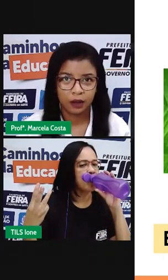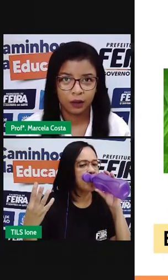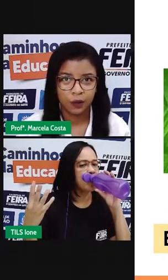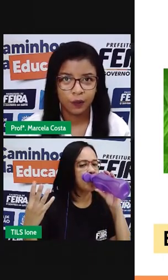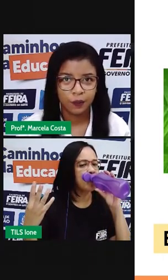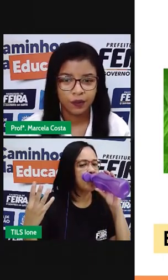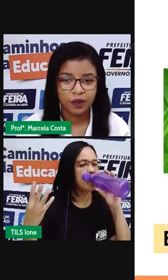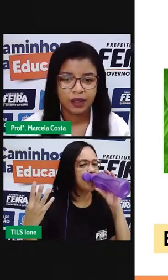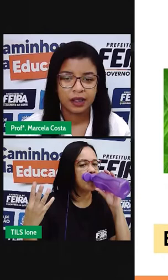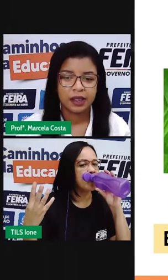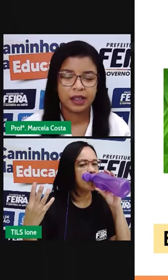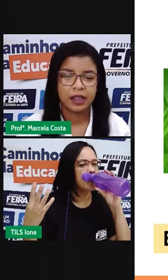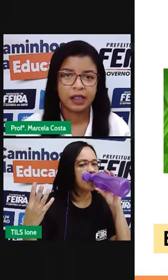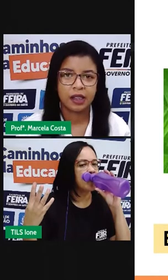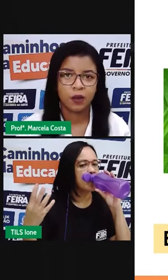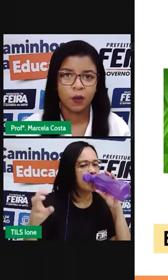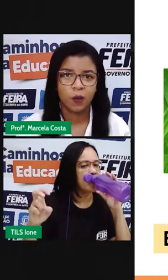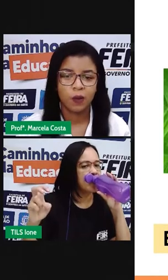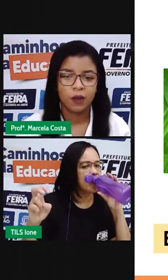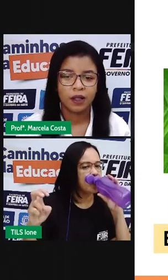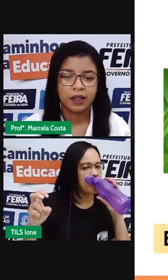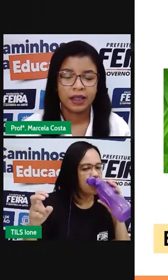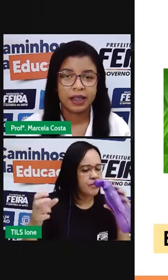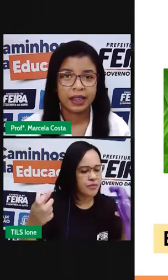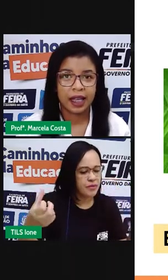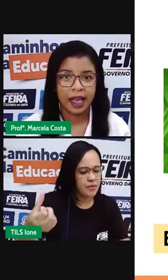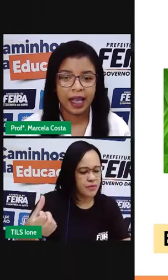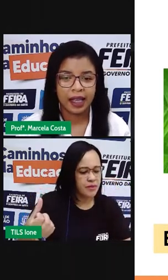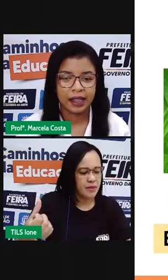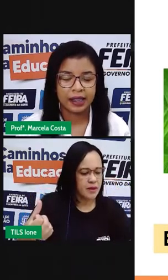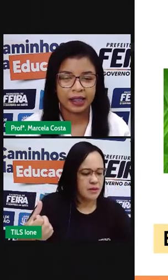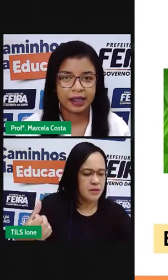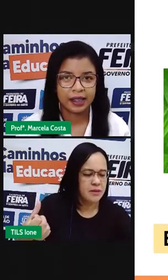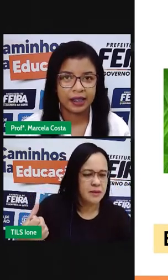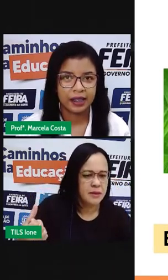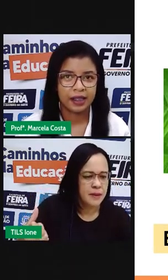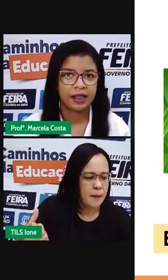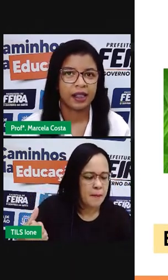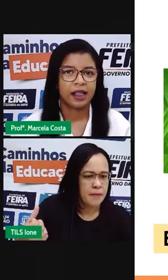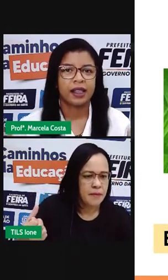quatro, cinco, seis.